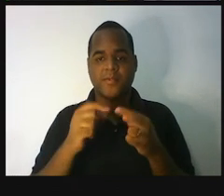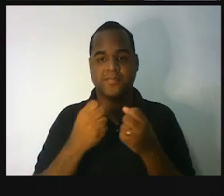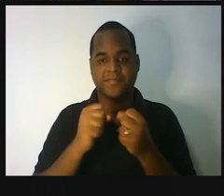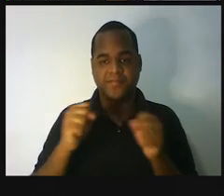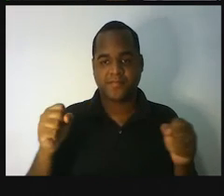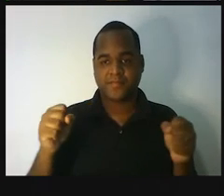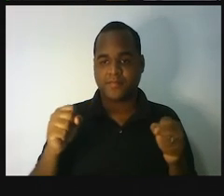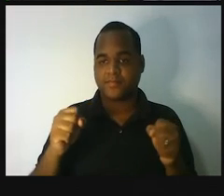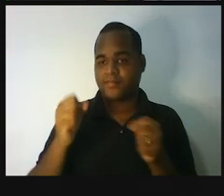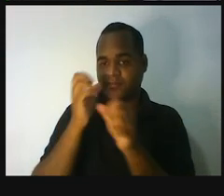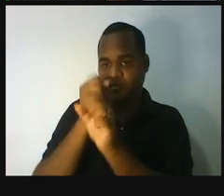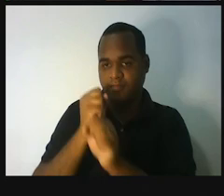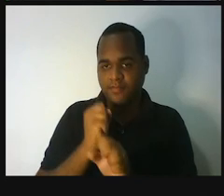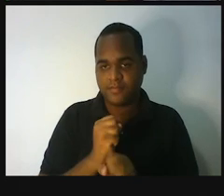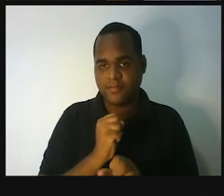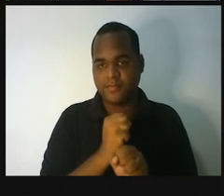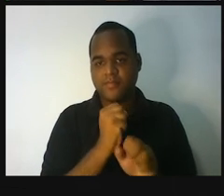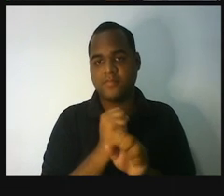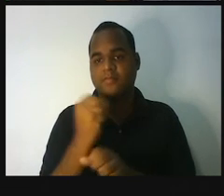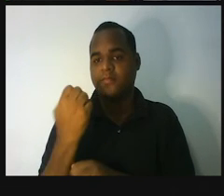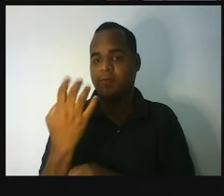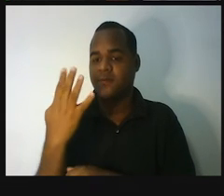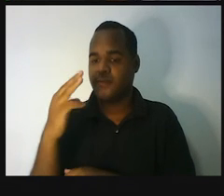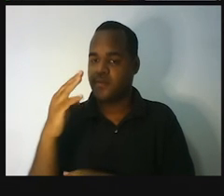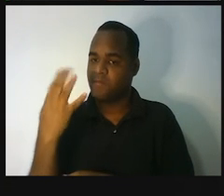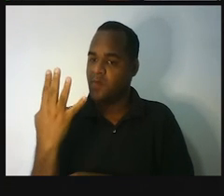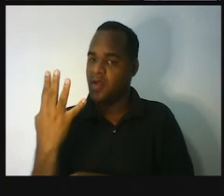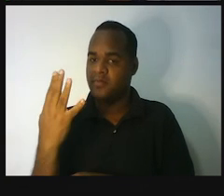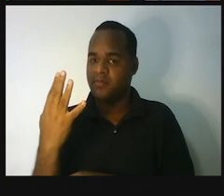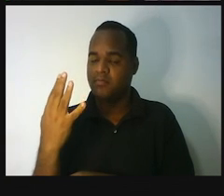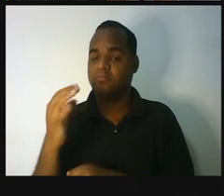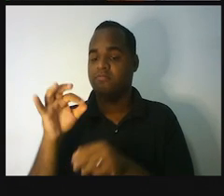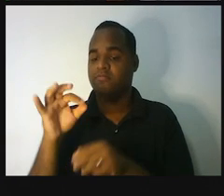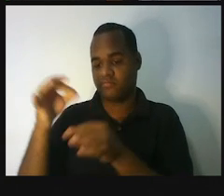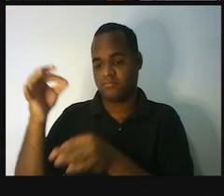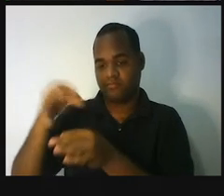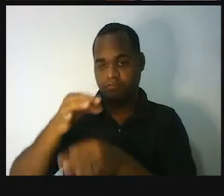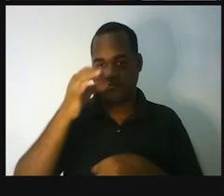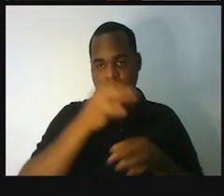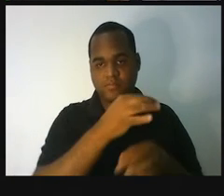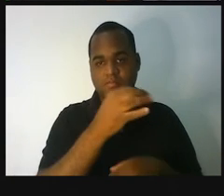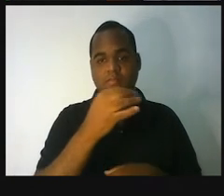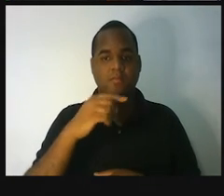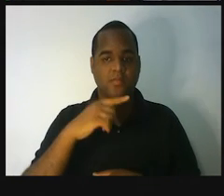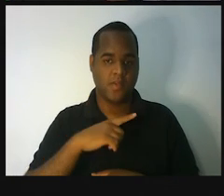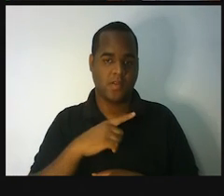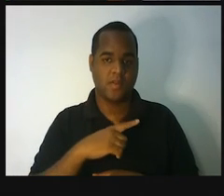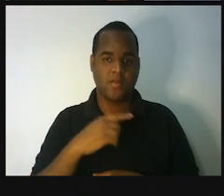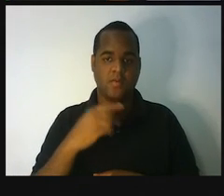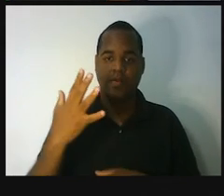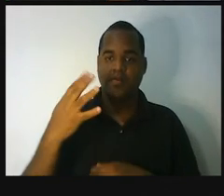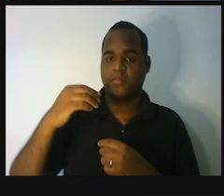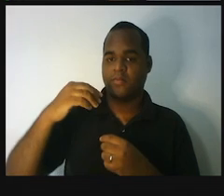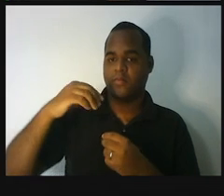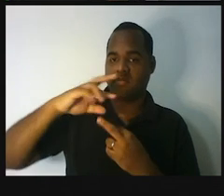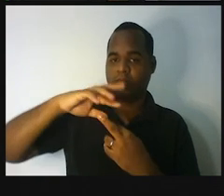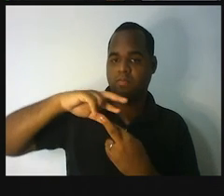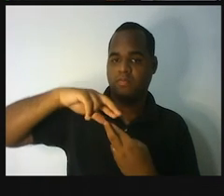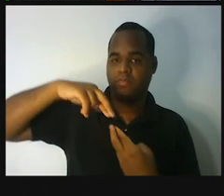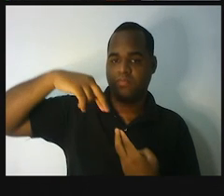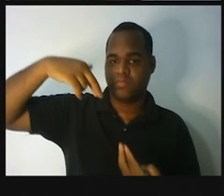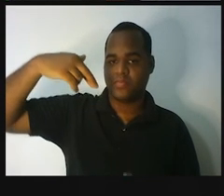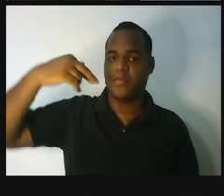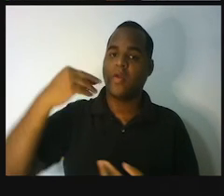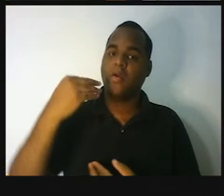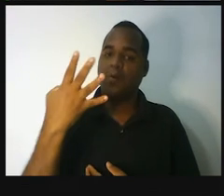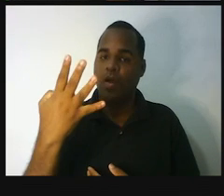soma dos comprimentos de quatro fios menores. Quatro fios menores, quando a gente junta, vai dar esse fio maior.